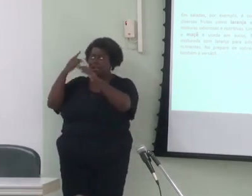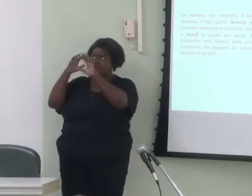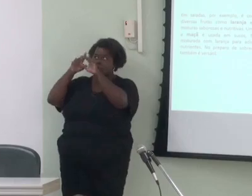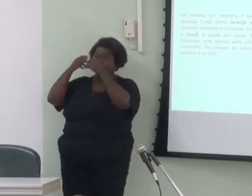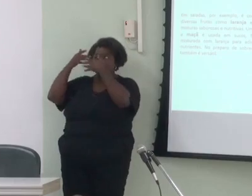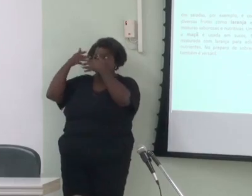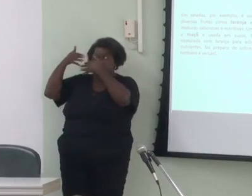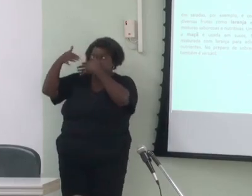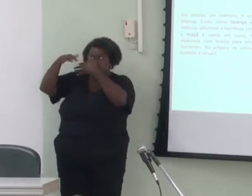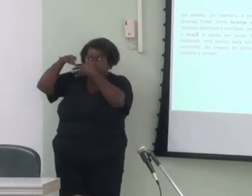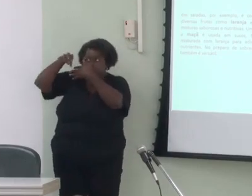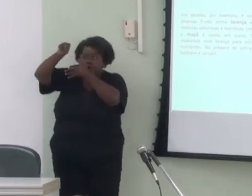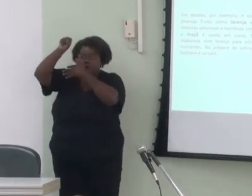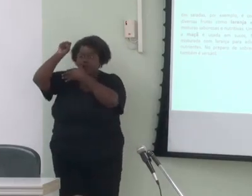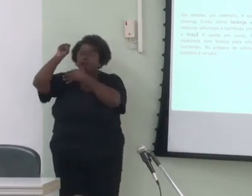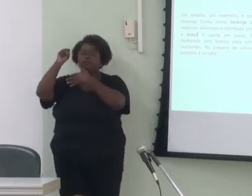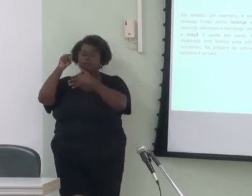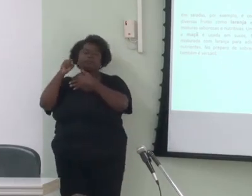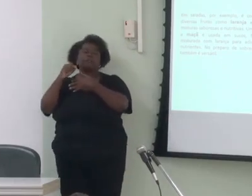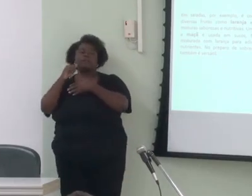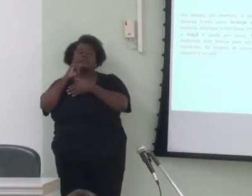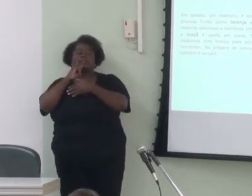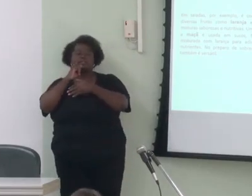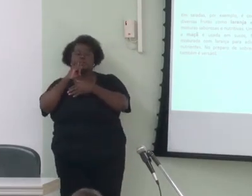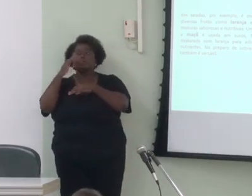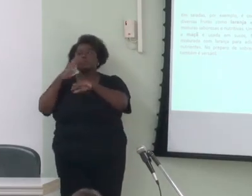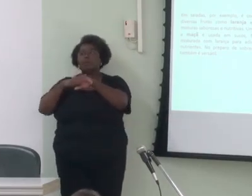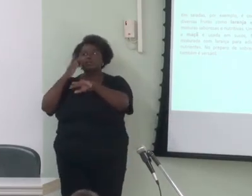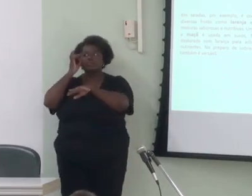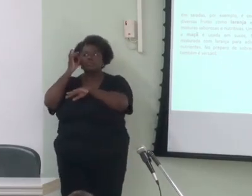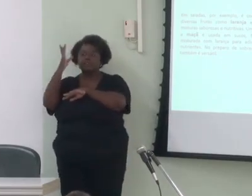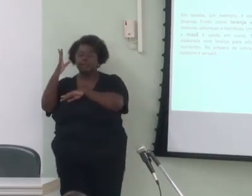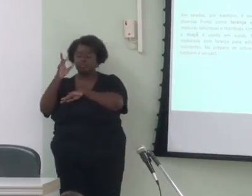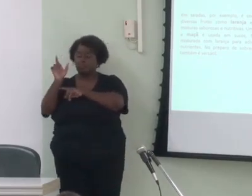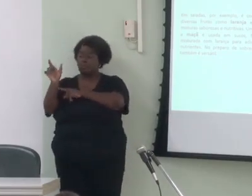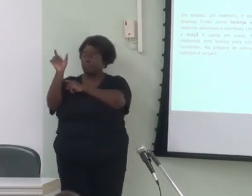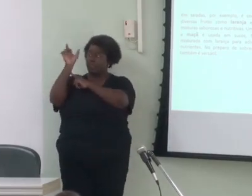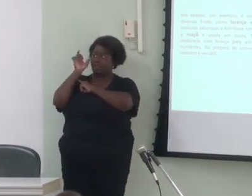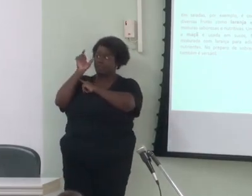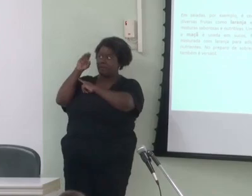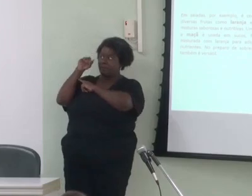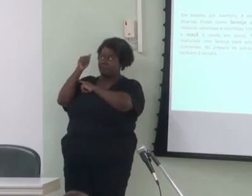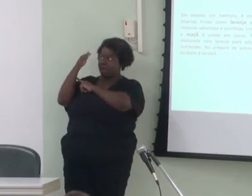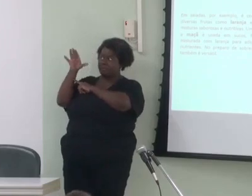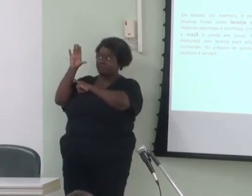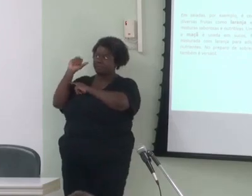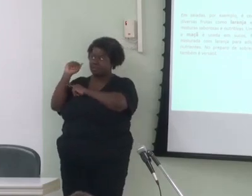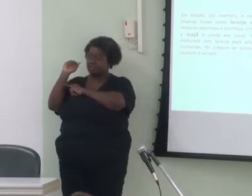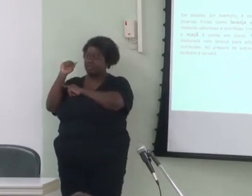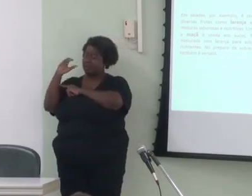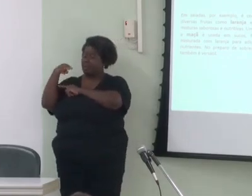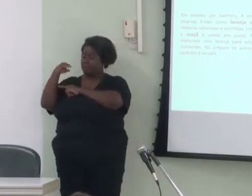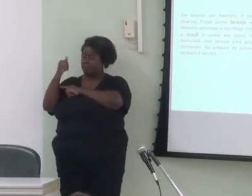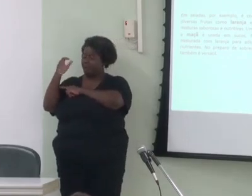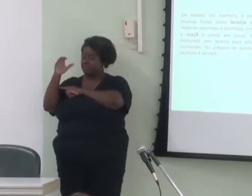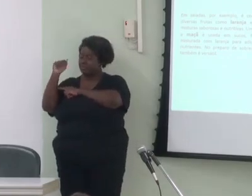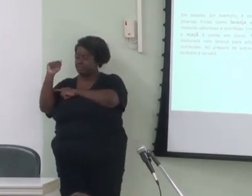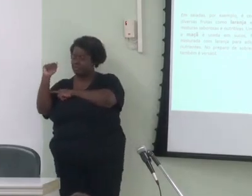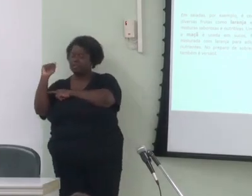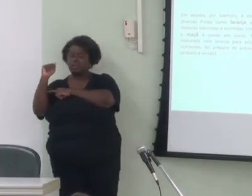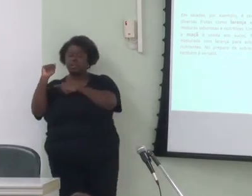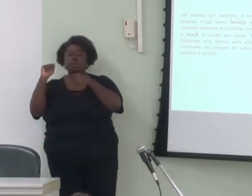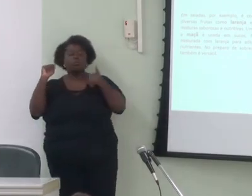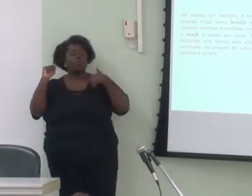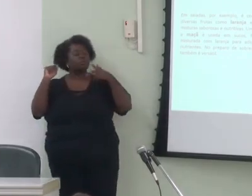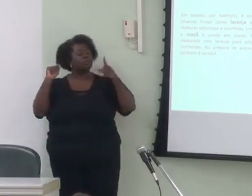linguísticas relacionadas por exemplo é mais fácil processar a palavra maçã quando previamente exposto a palavras como laranja